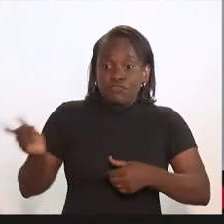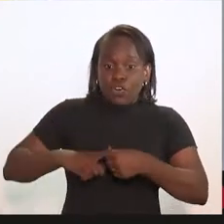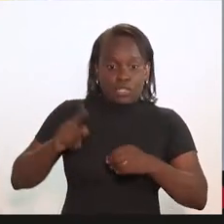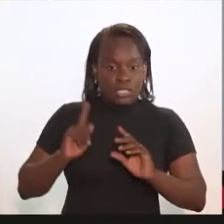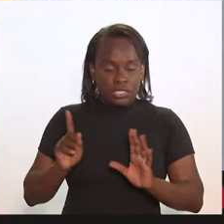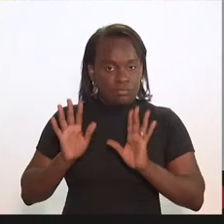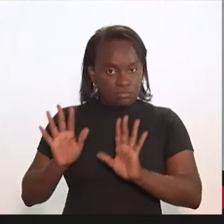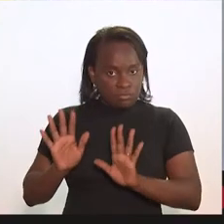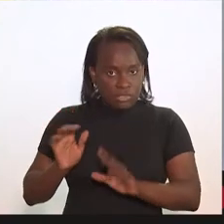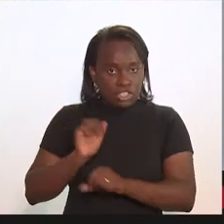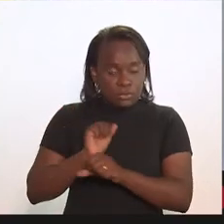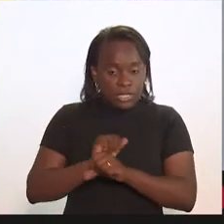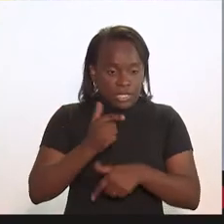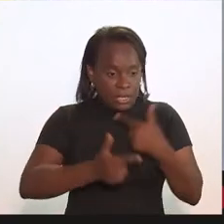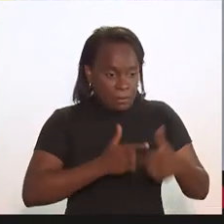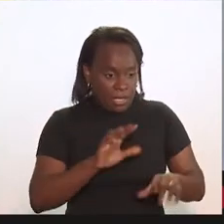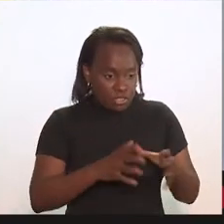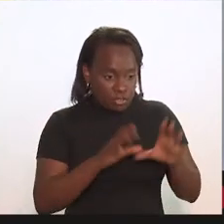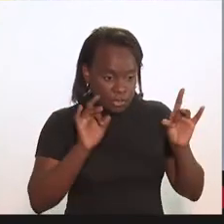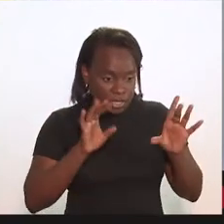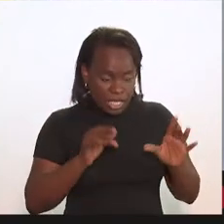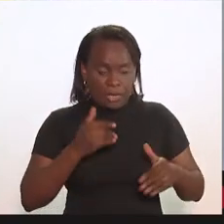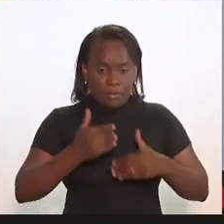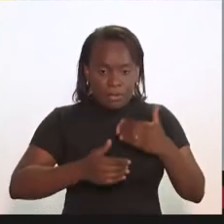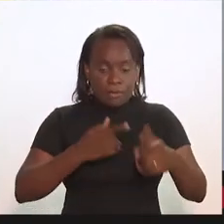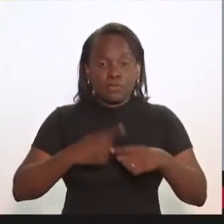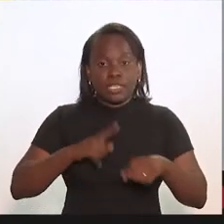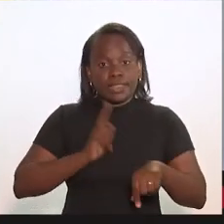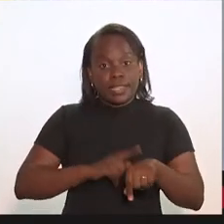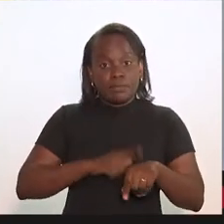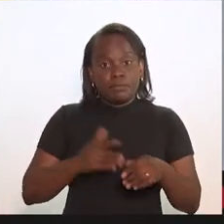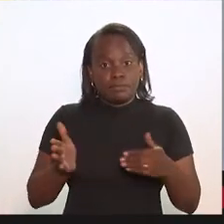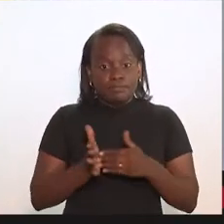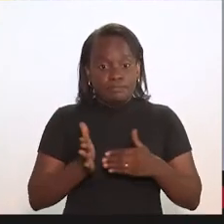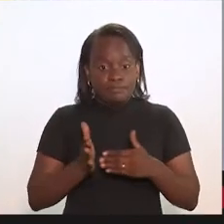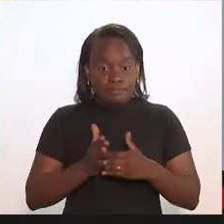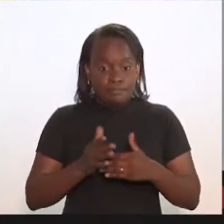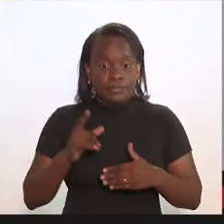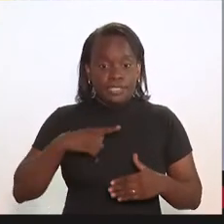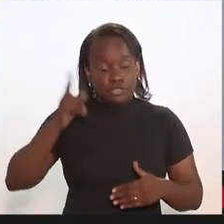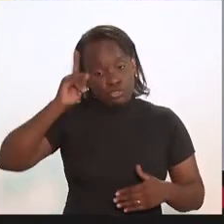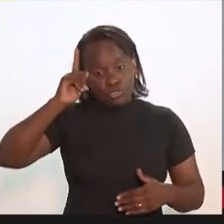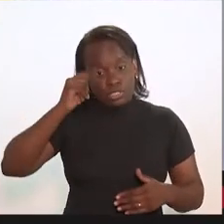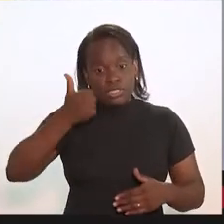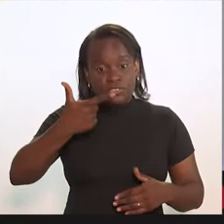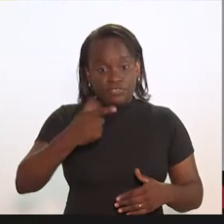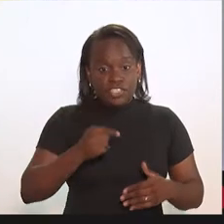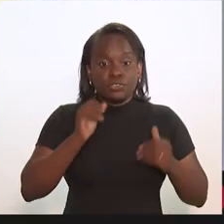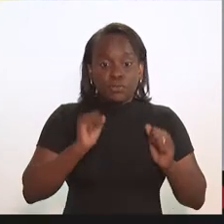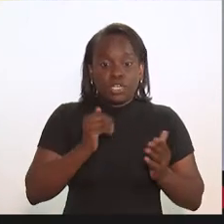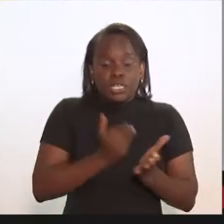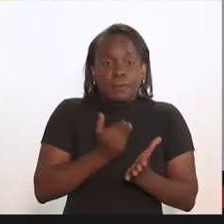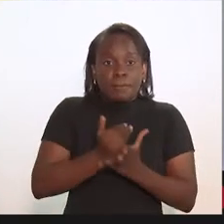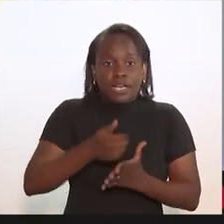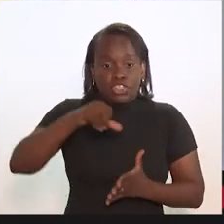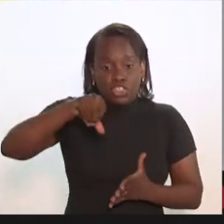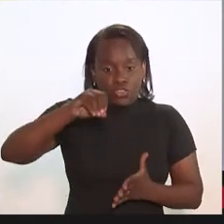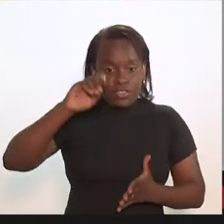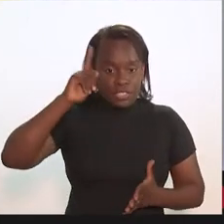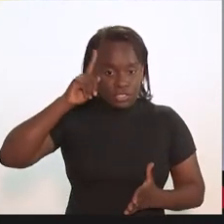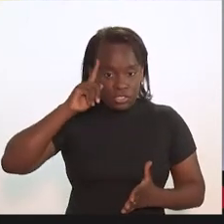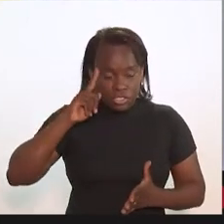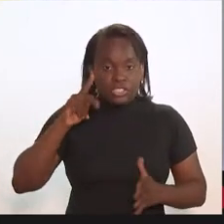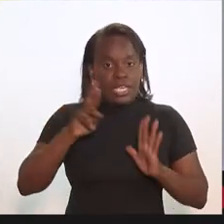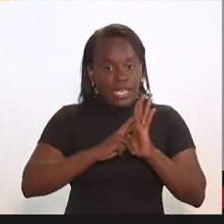reativar, esperar os trabalhos da comissão especial acontecerem, porque eles têm um prazo, né, de 120 dias prorrogáveis por mais de